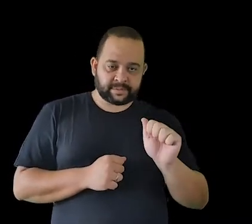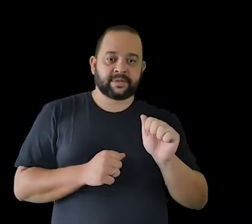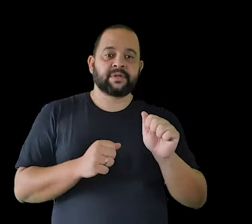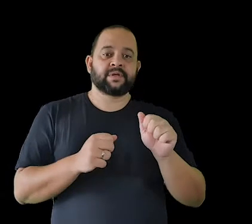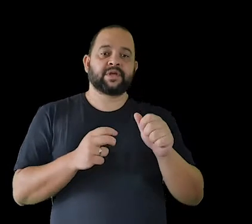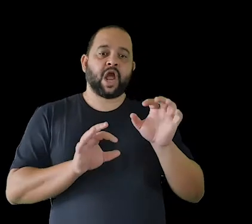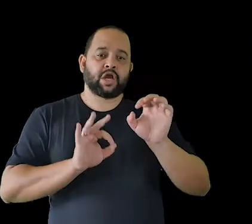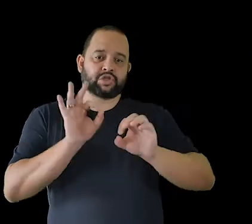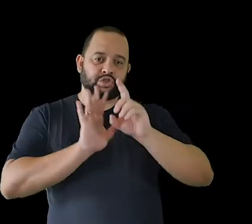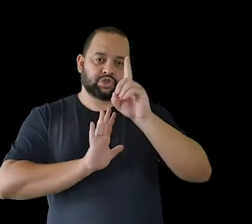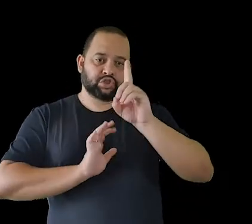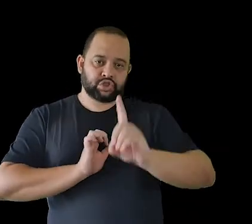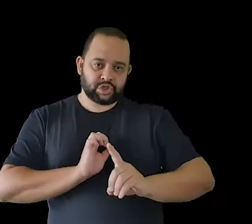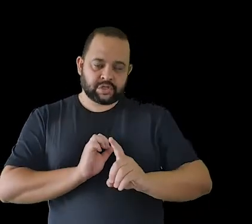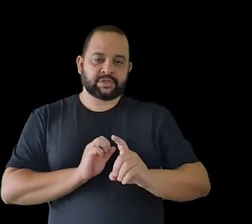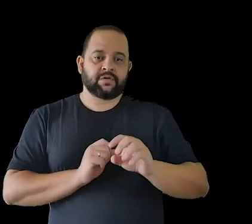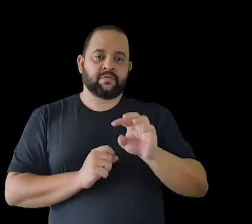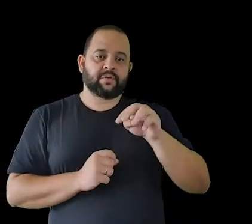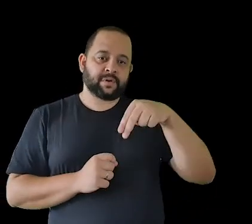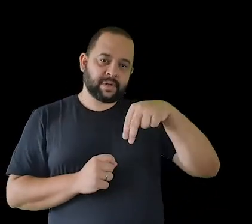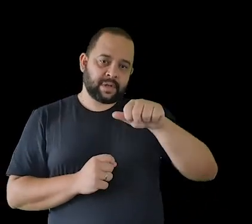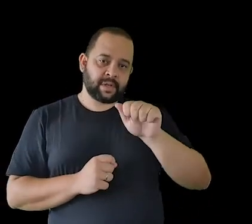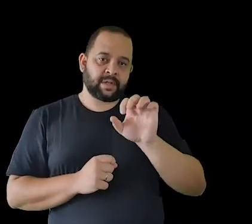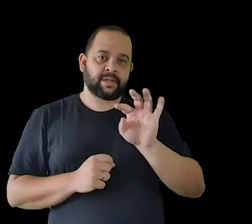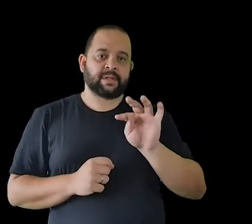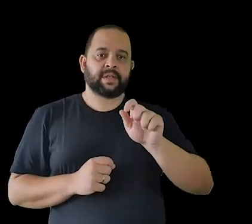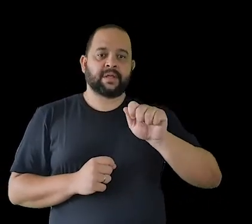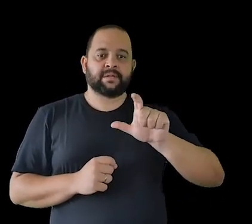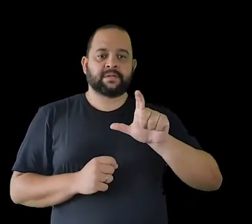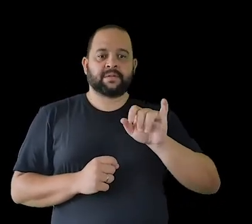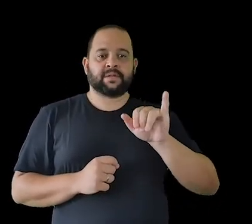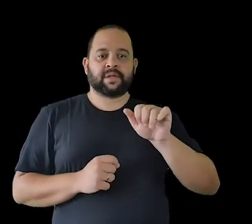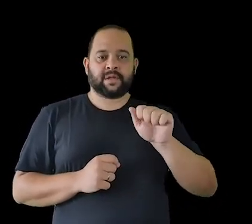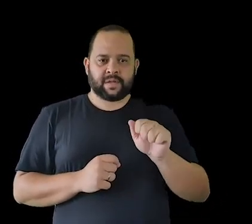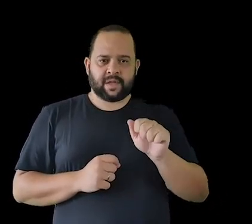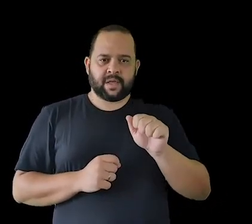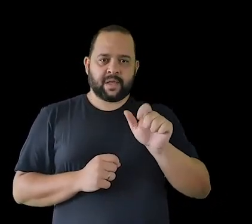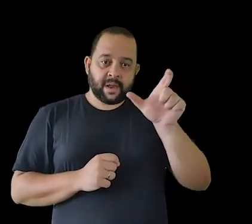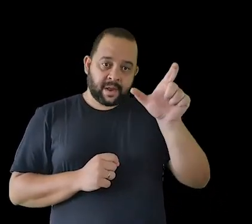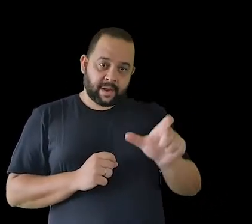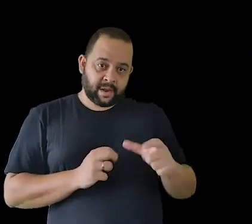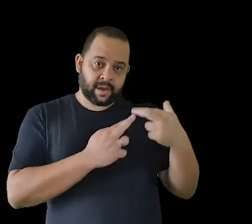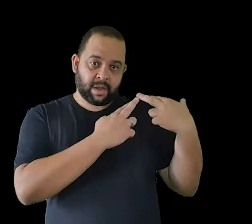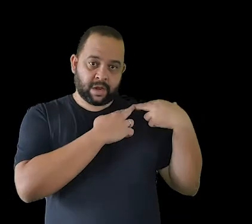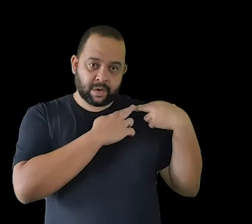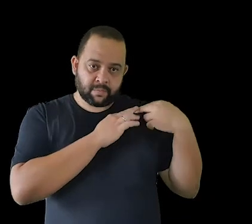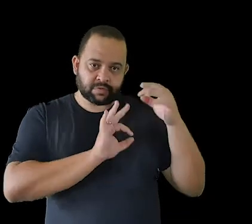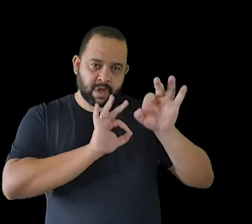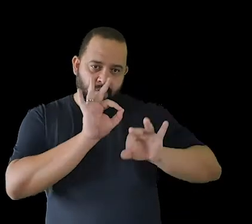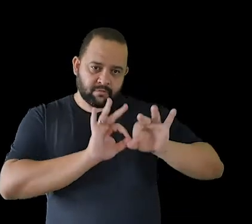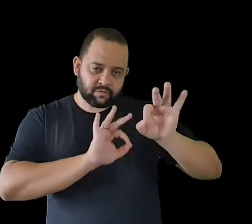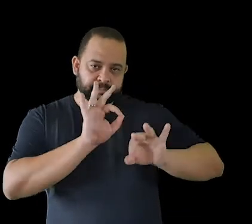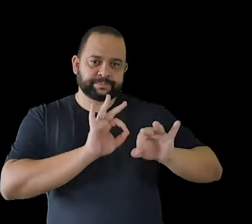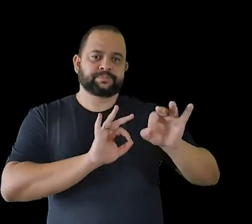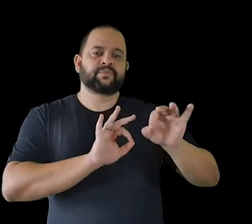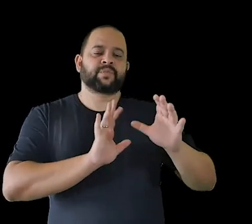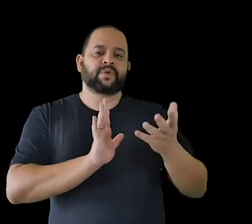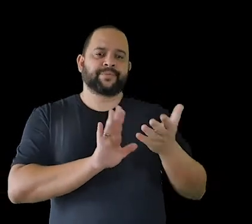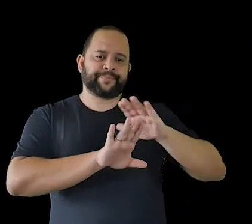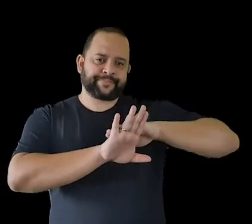Laranjeira. A Natália, maestrina Natália, está organizando e orientando, está por trás de todos esses